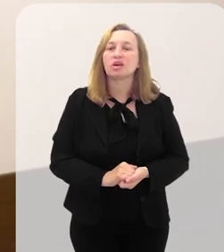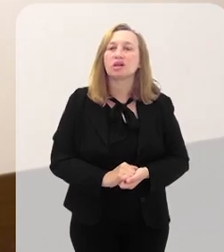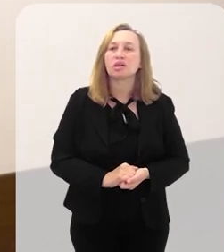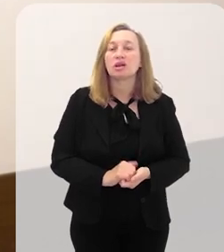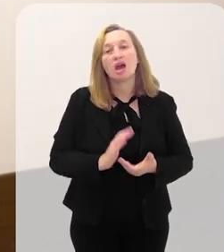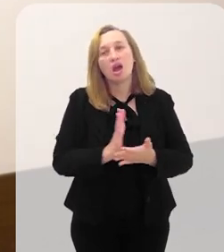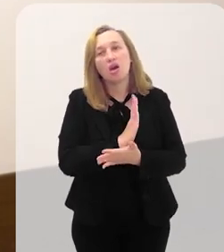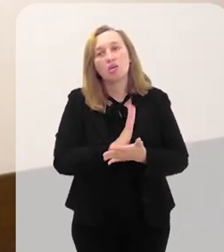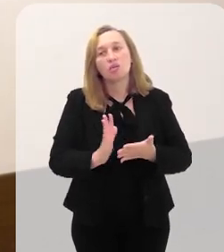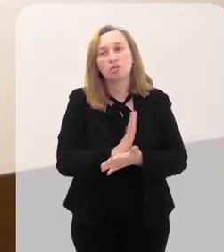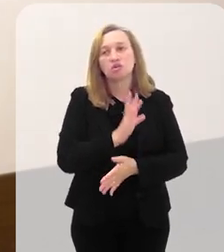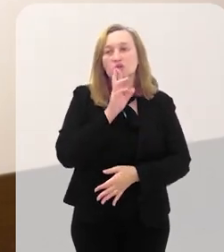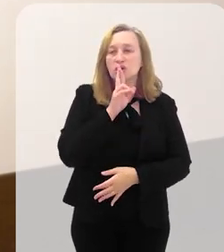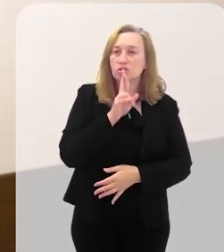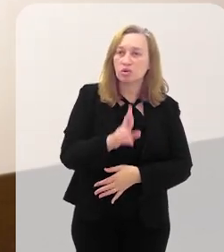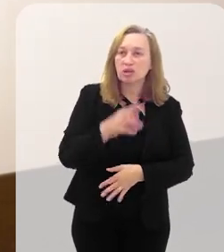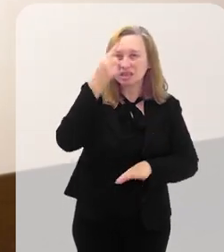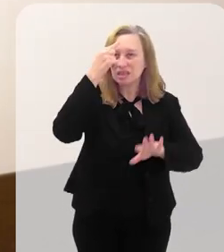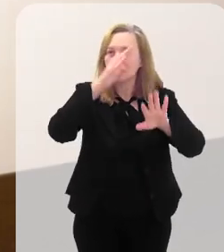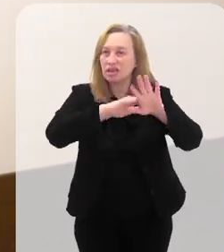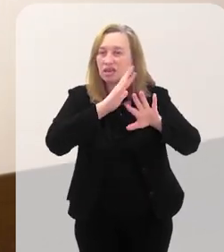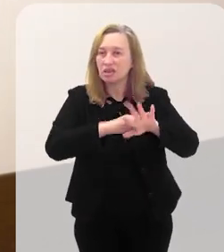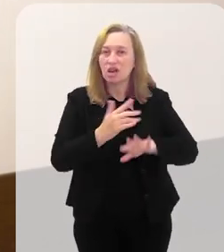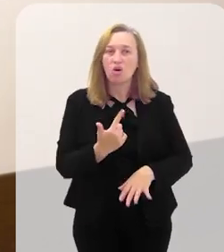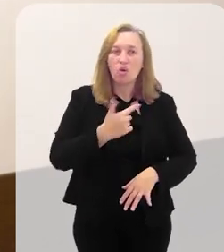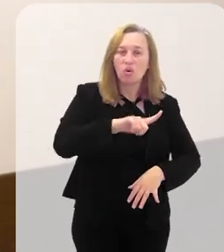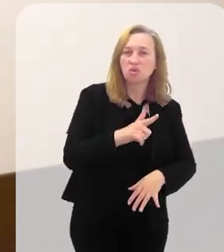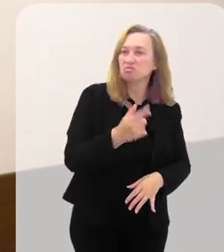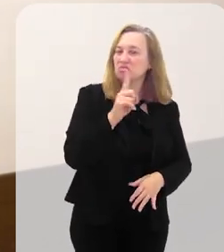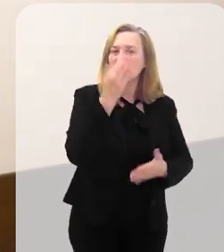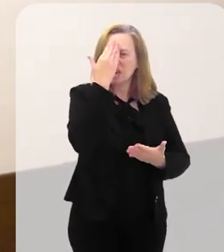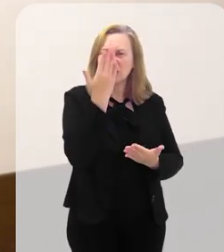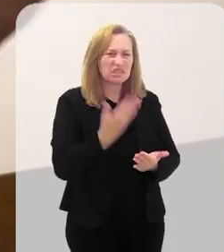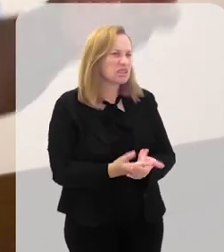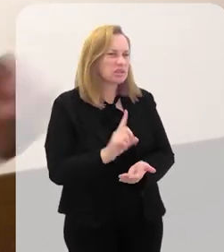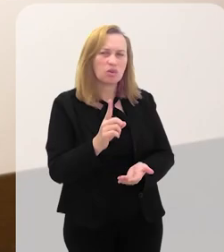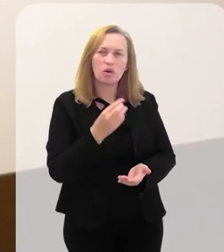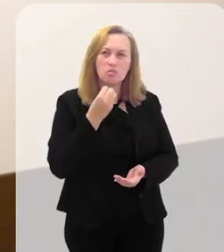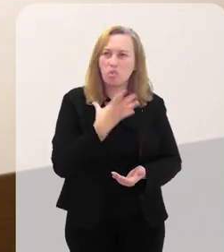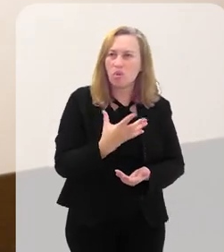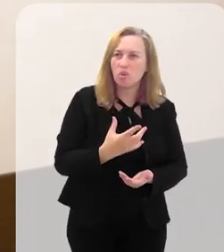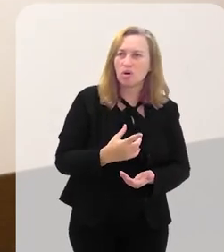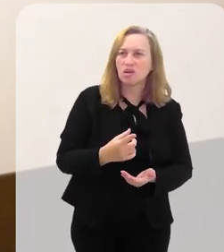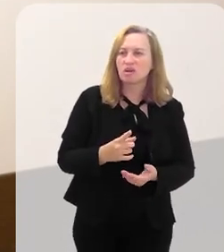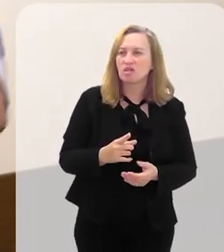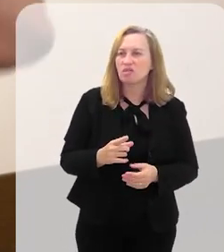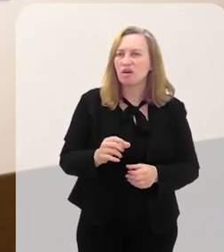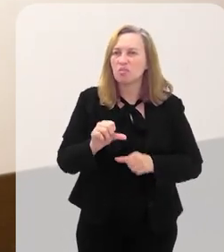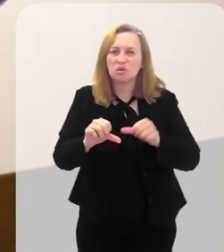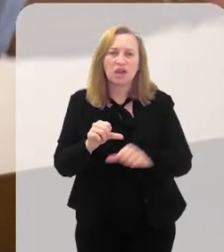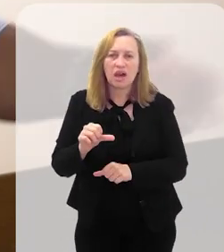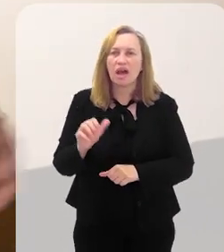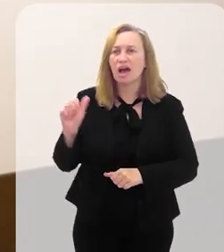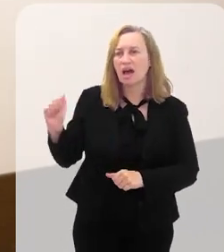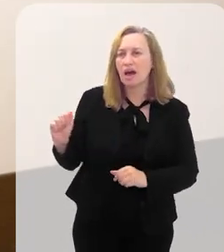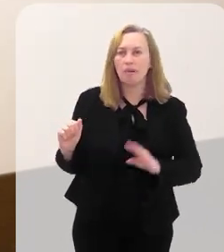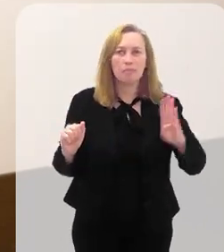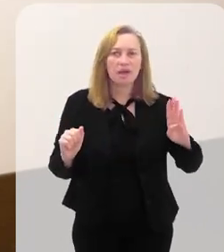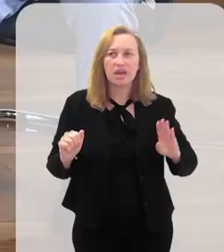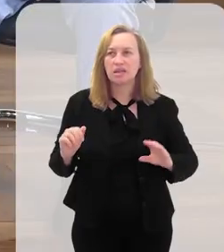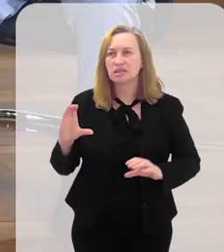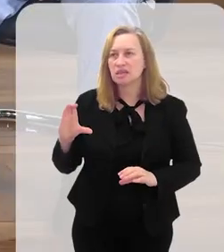Uns não responderam por razões ideológicas, outros que não, não vai acreditar, Ivanito não vai dar certo, os caras vão fazer isso, vão fazer aquilo.